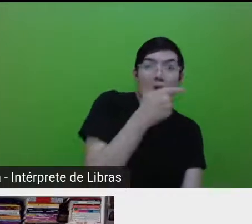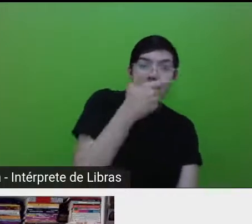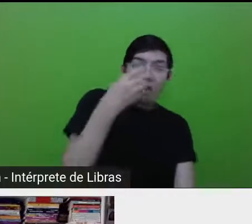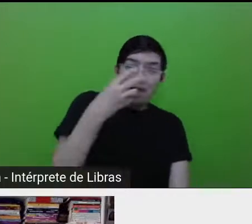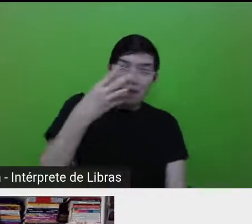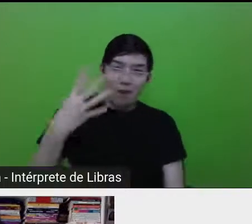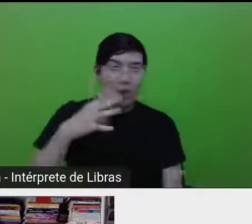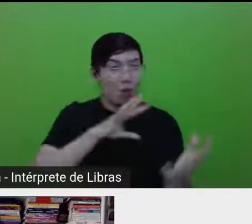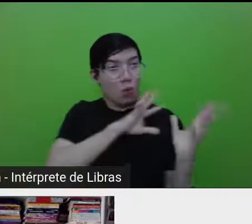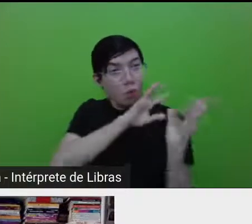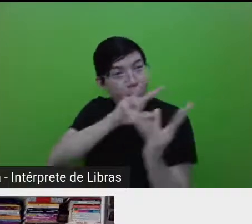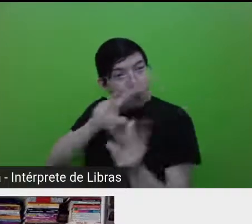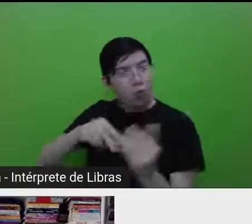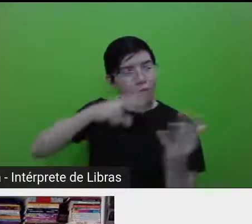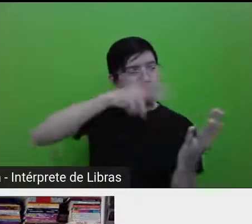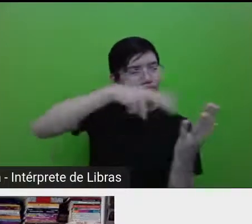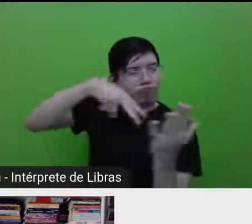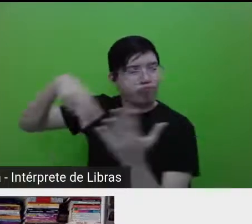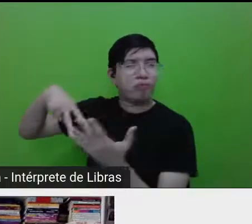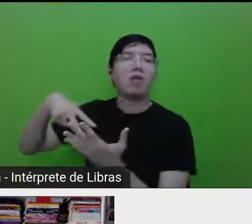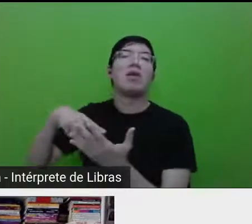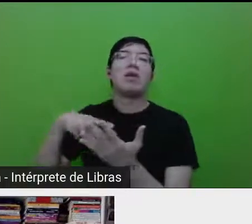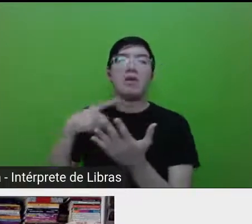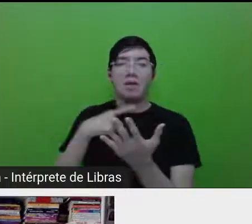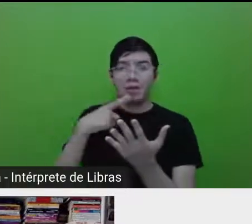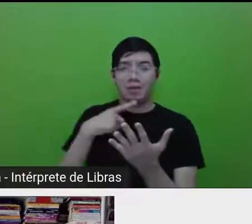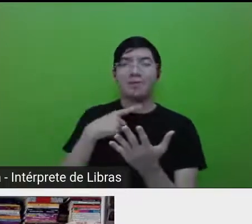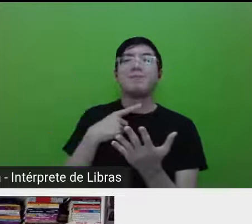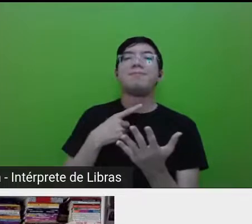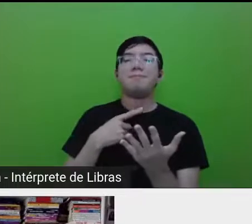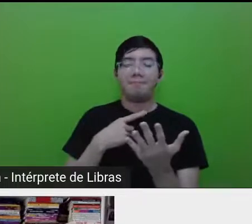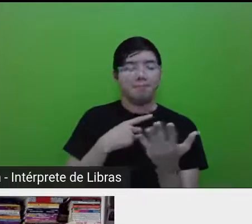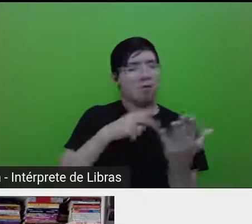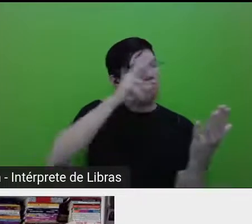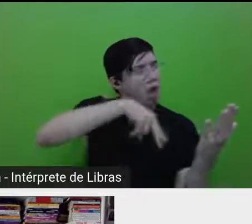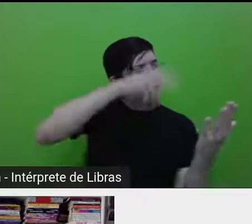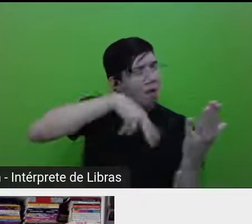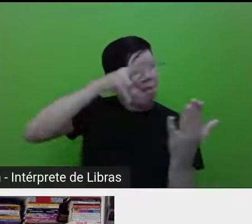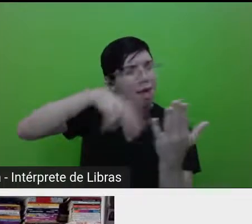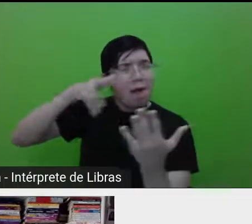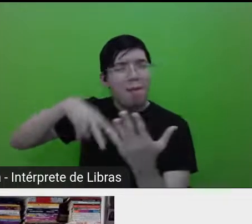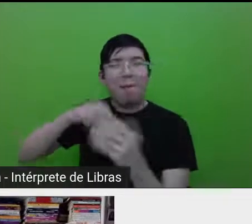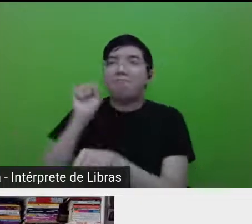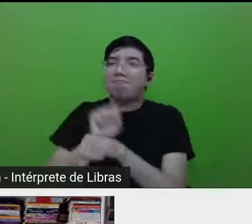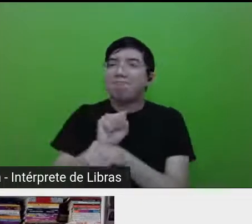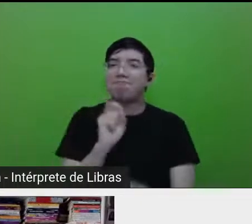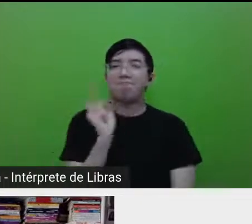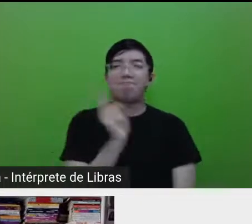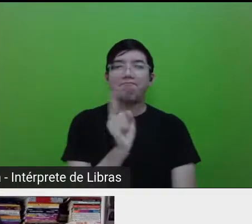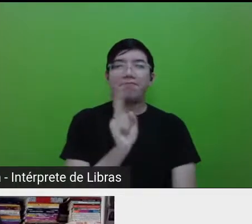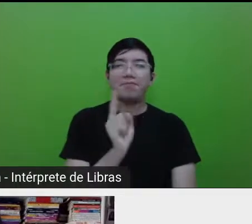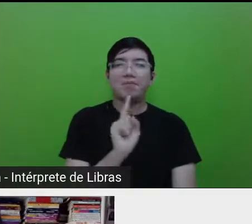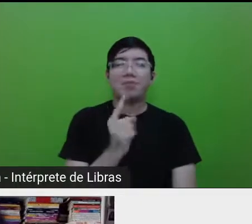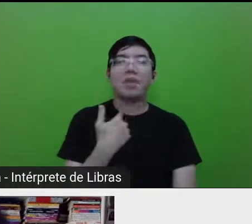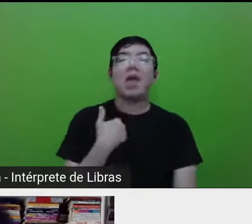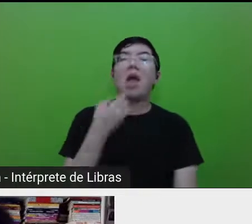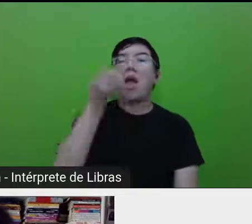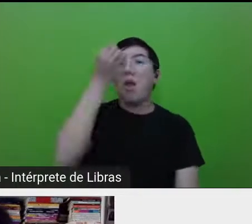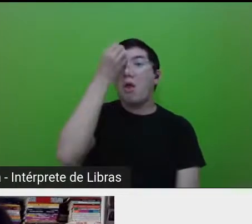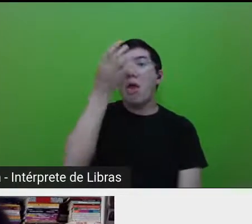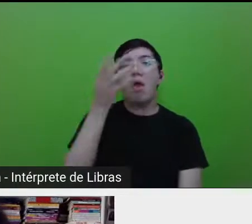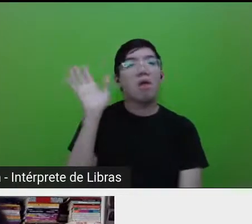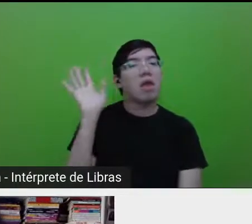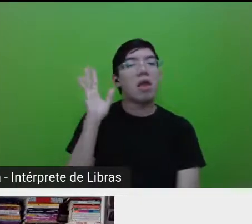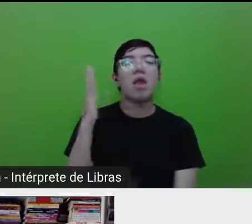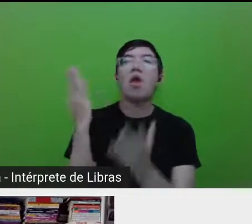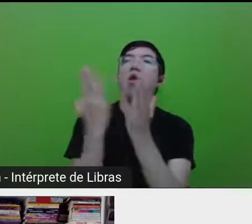eu fui emendando uma atrás do outro, e, assim, eu confesso que não lembro de outro livro, ou de